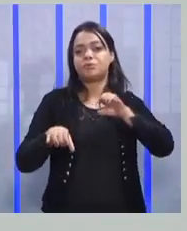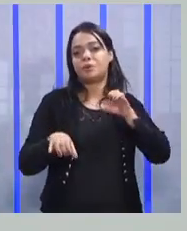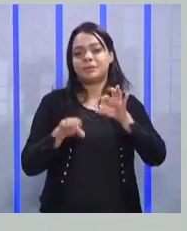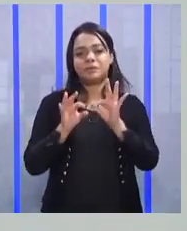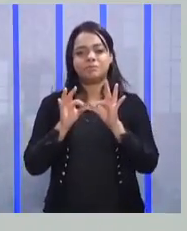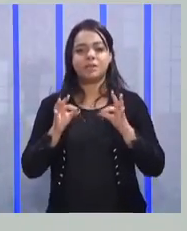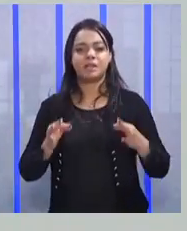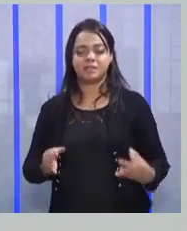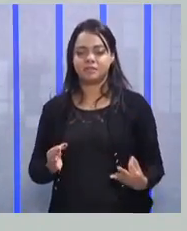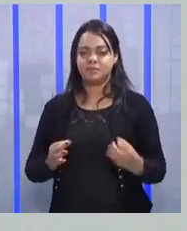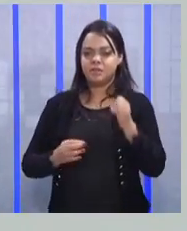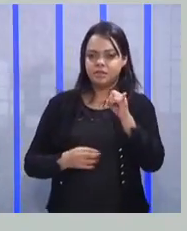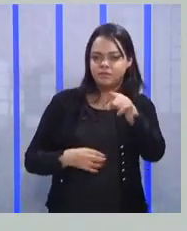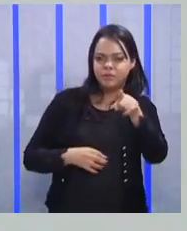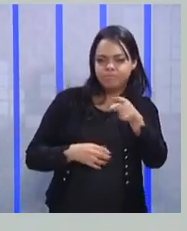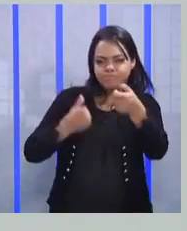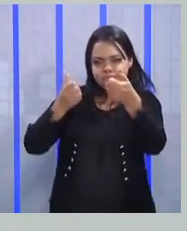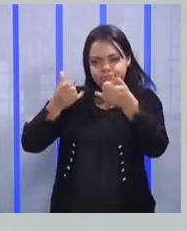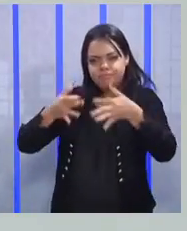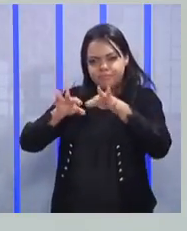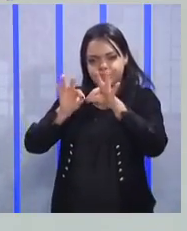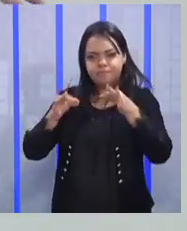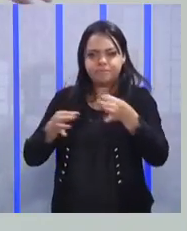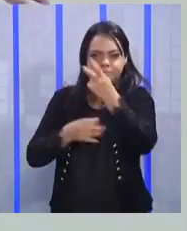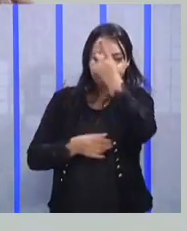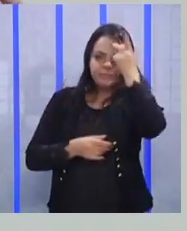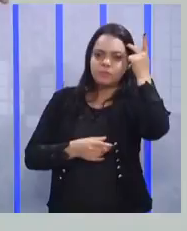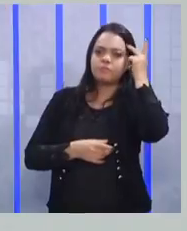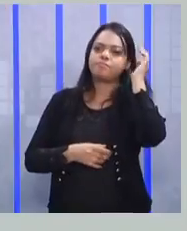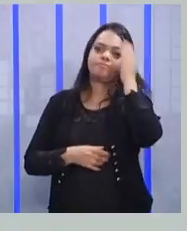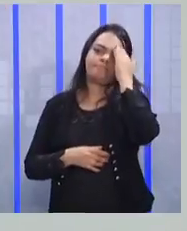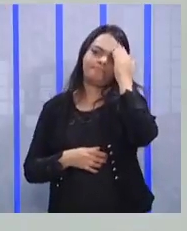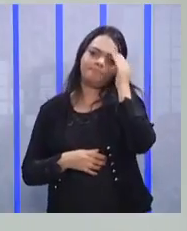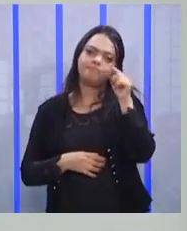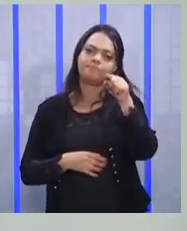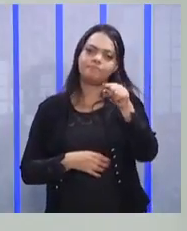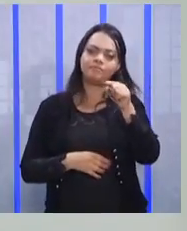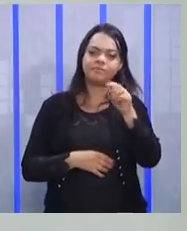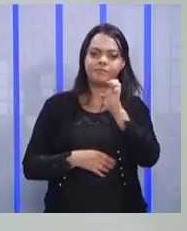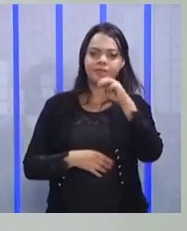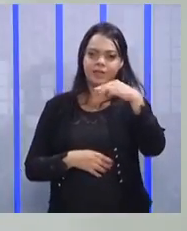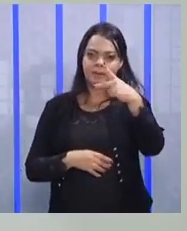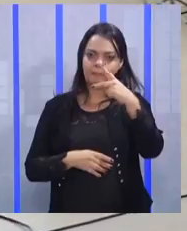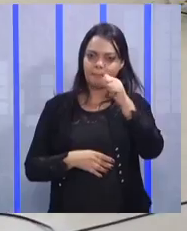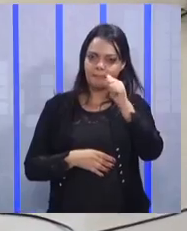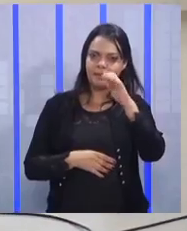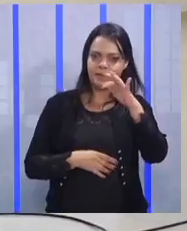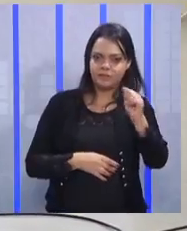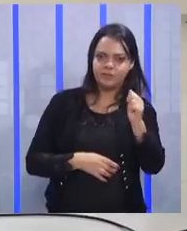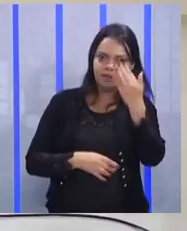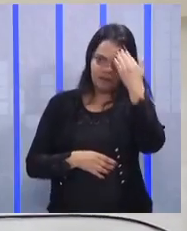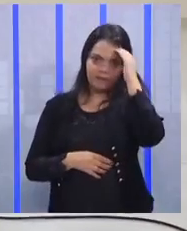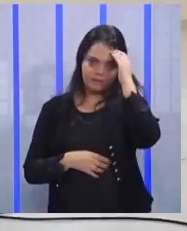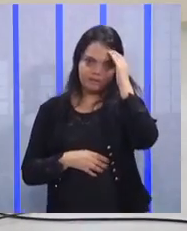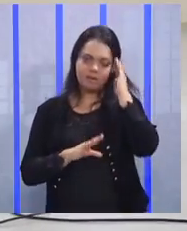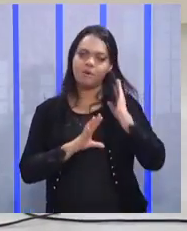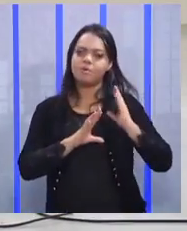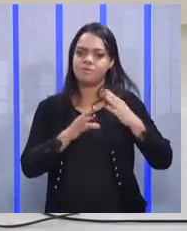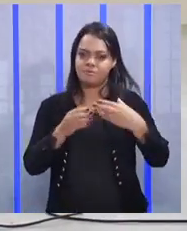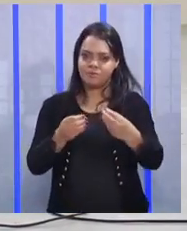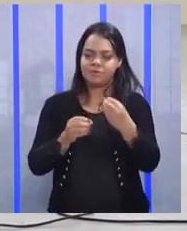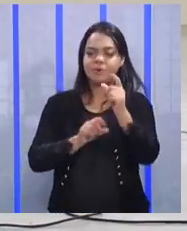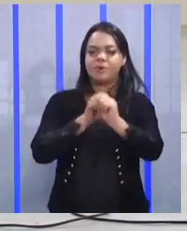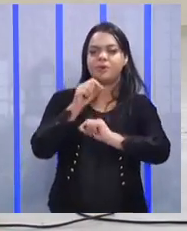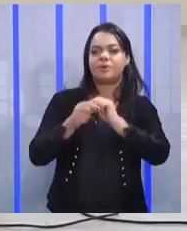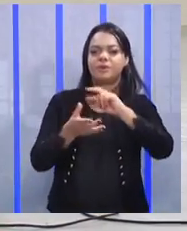simplificar, ela vai entender que você está sendo empático. Fechou o quebra-cabeça, gente? Vocês entenderam o